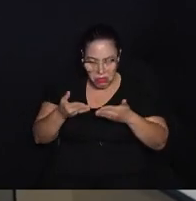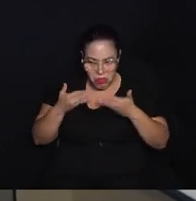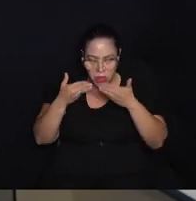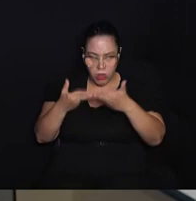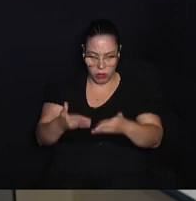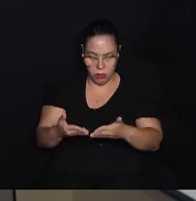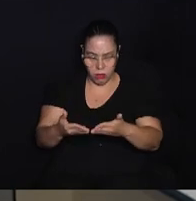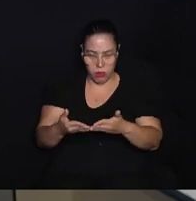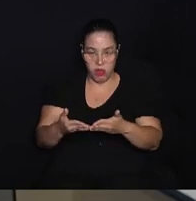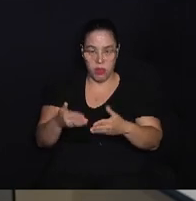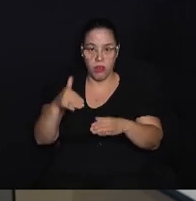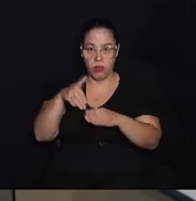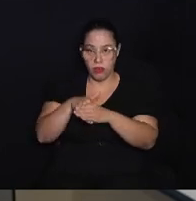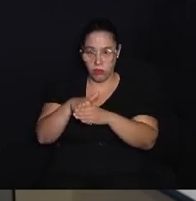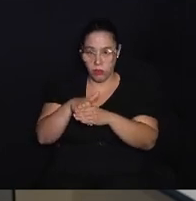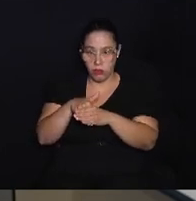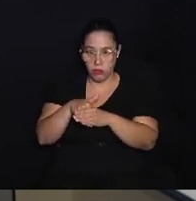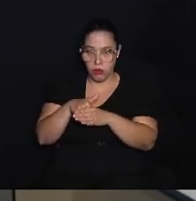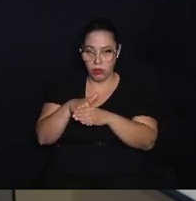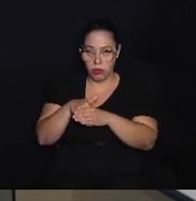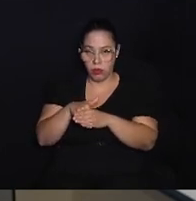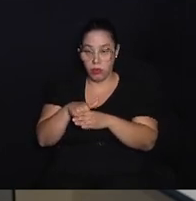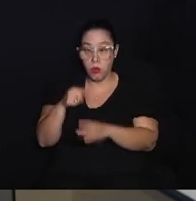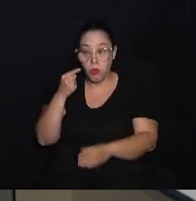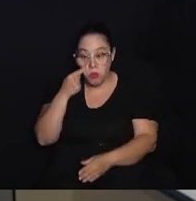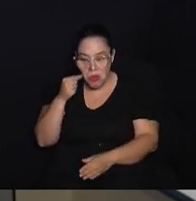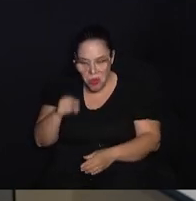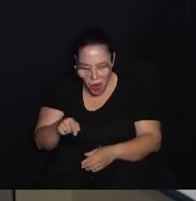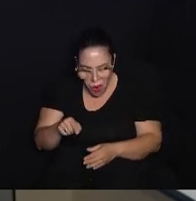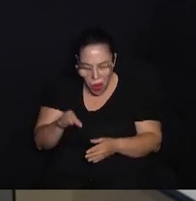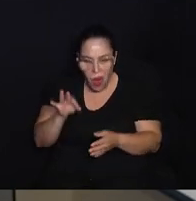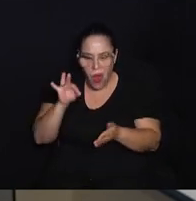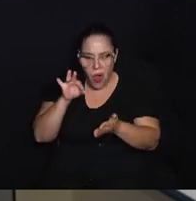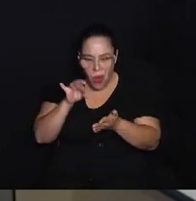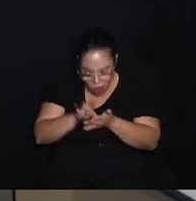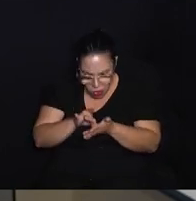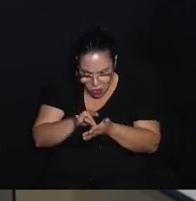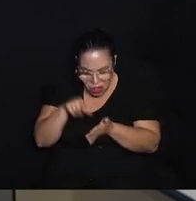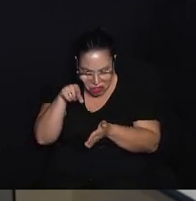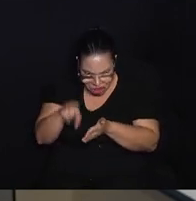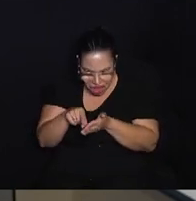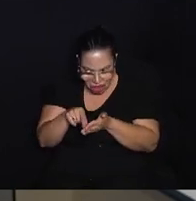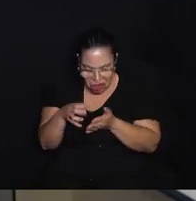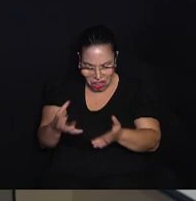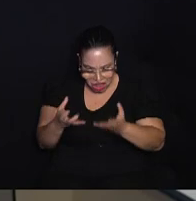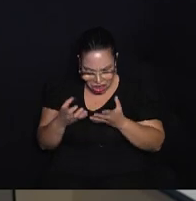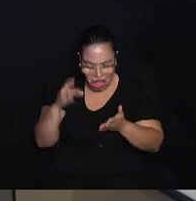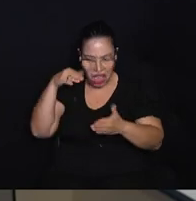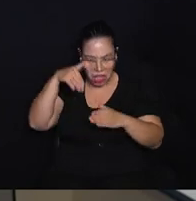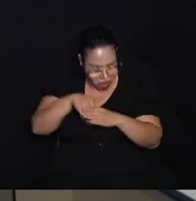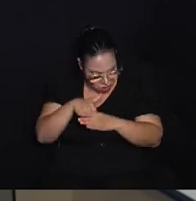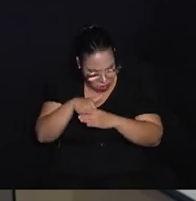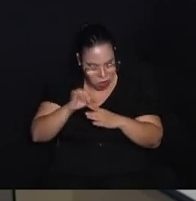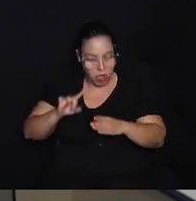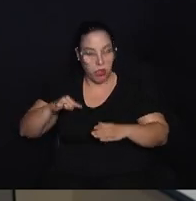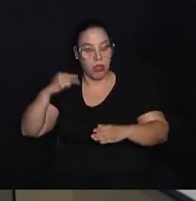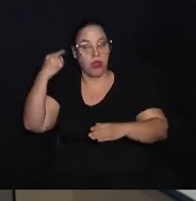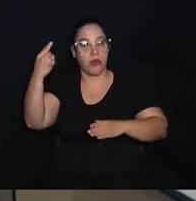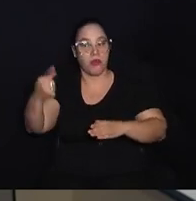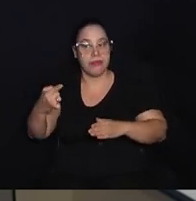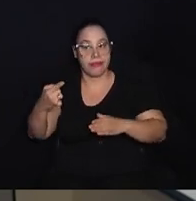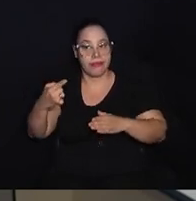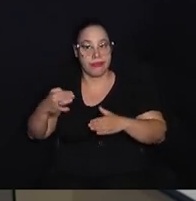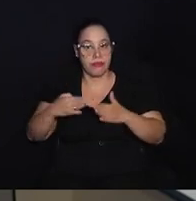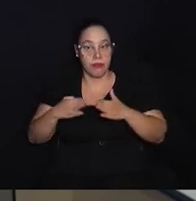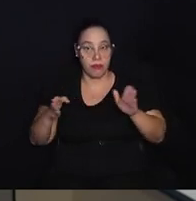voto que a pessoa teclou, para que a pessoa veja, confirme se é naquela pessoa mesmo que ela quer votar. E logo em seguida, abre-se a